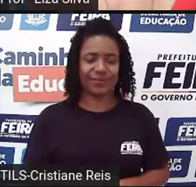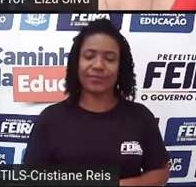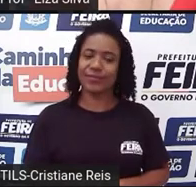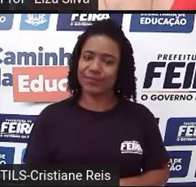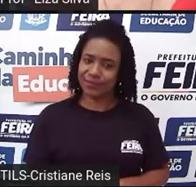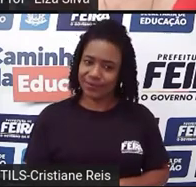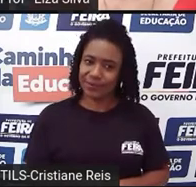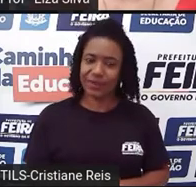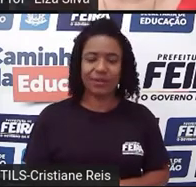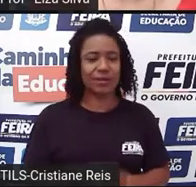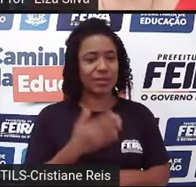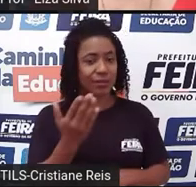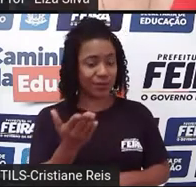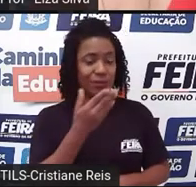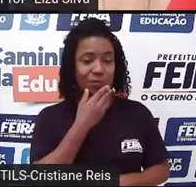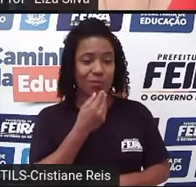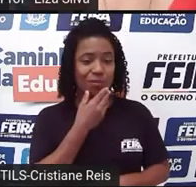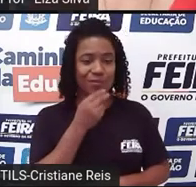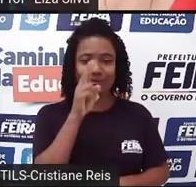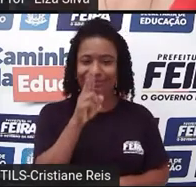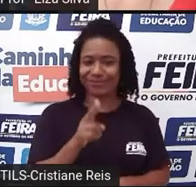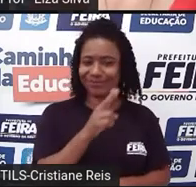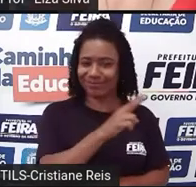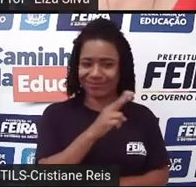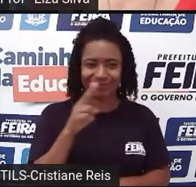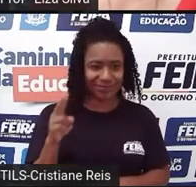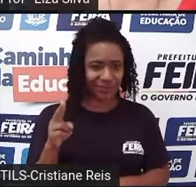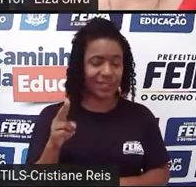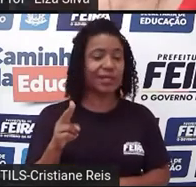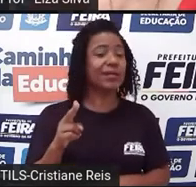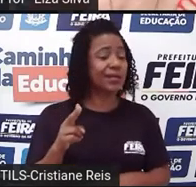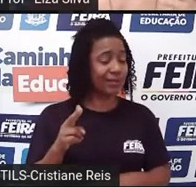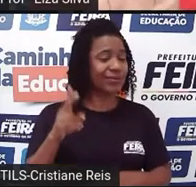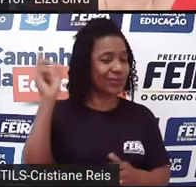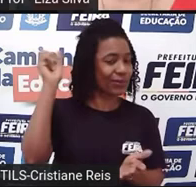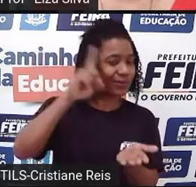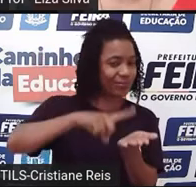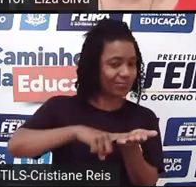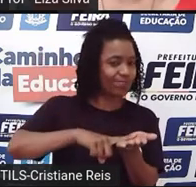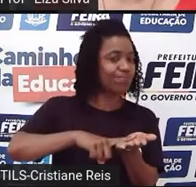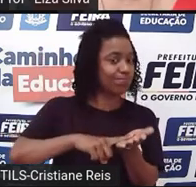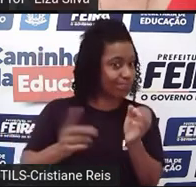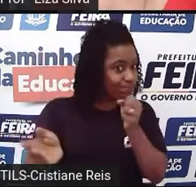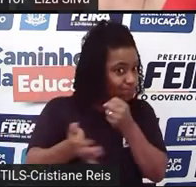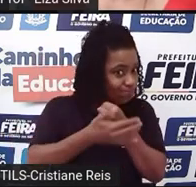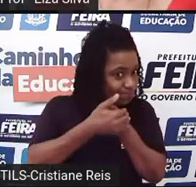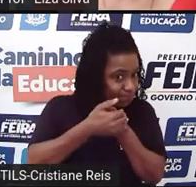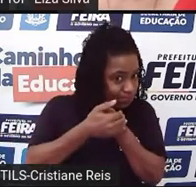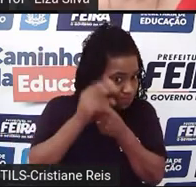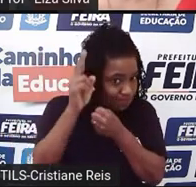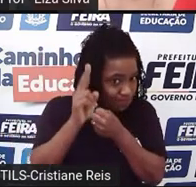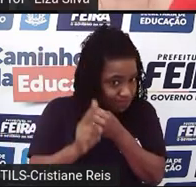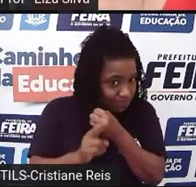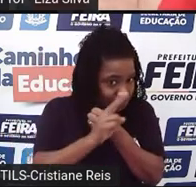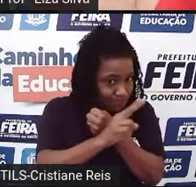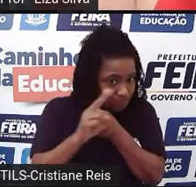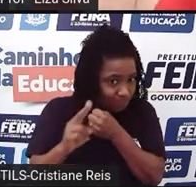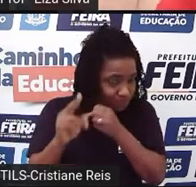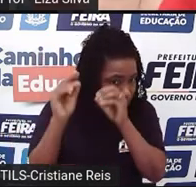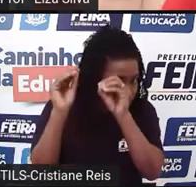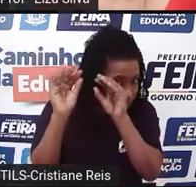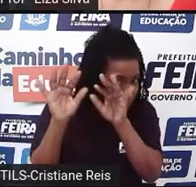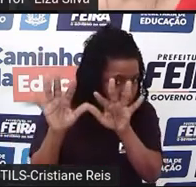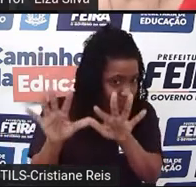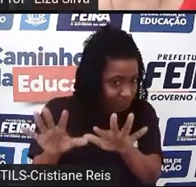Então o Frei Lawrence, ele concorda em casá-los secretamente, já que as famílias não concordam com o